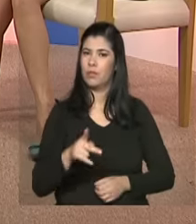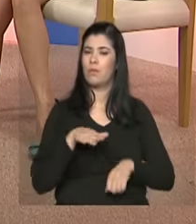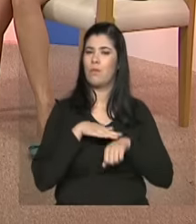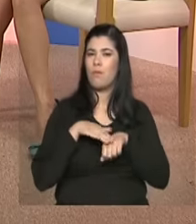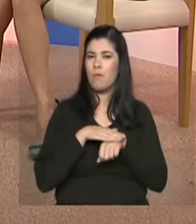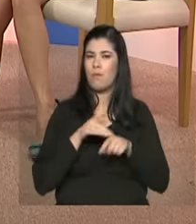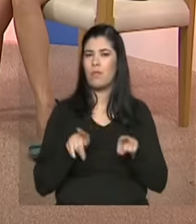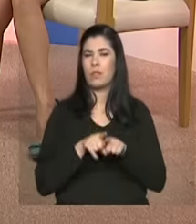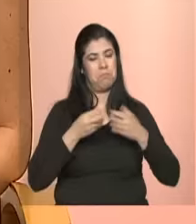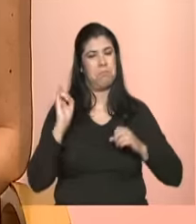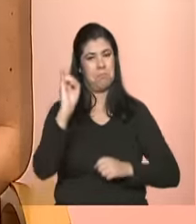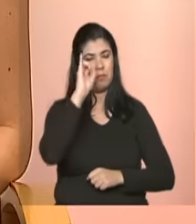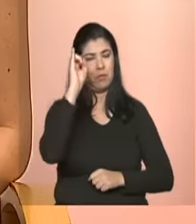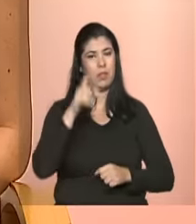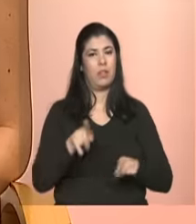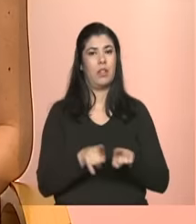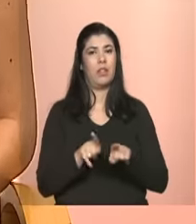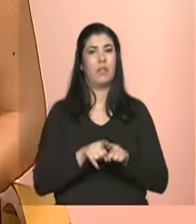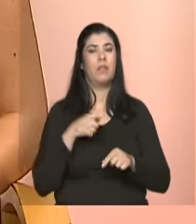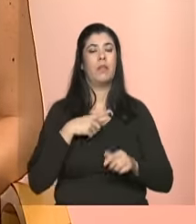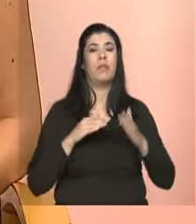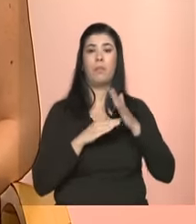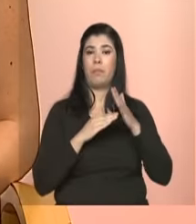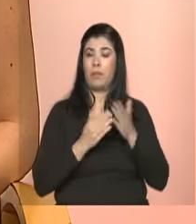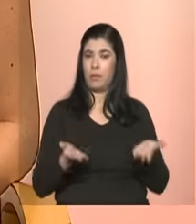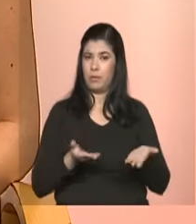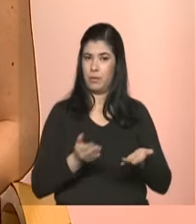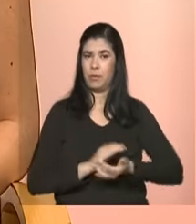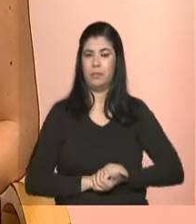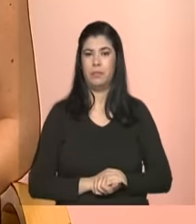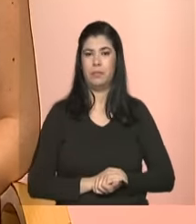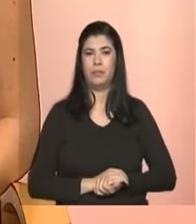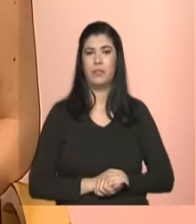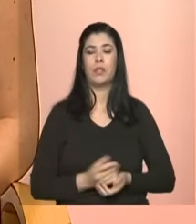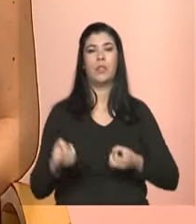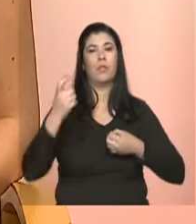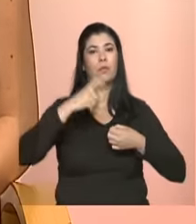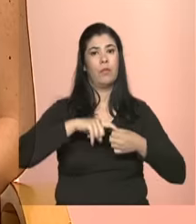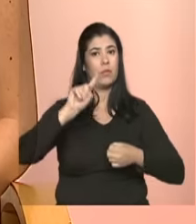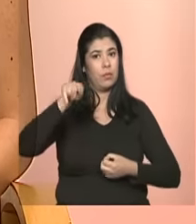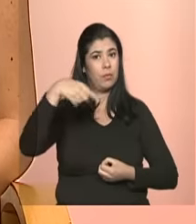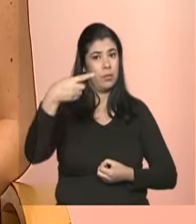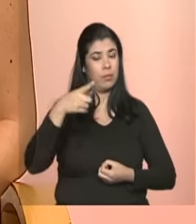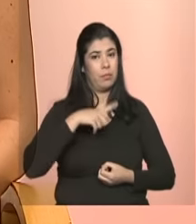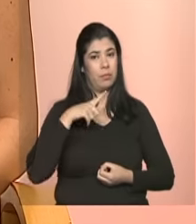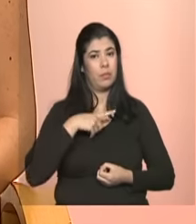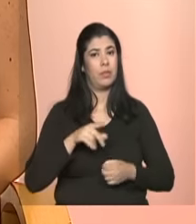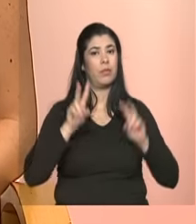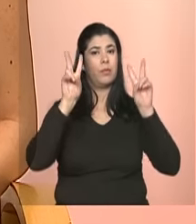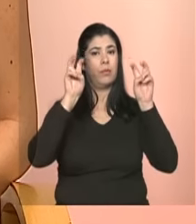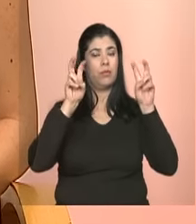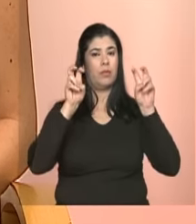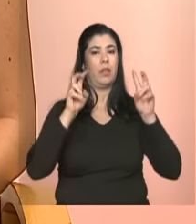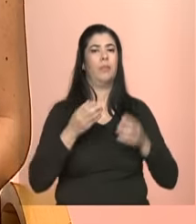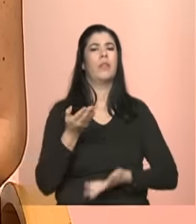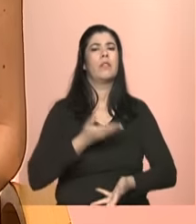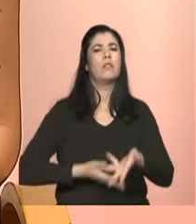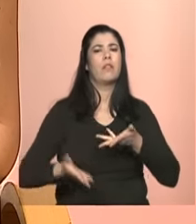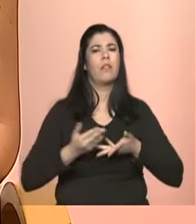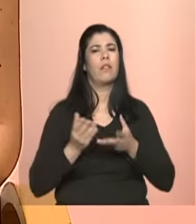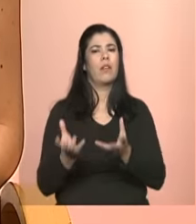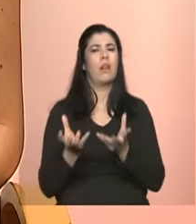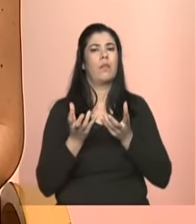obrigada as duas e nós vamos fazer mais uma pausa e voltamos no próximo bloco ainda com o tema serviços de